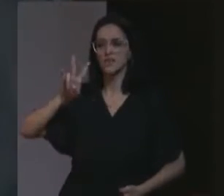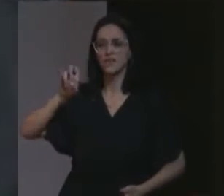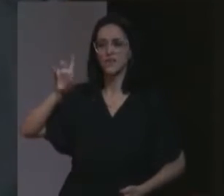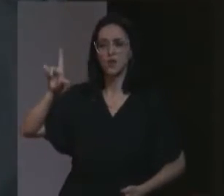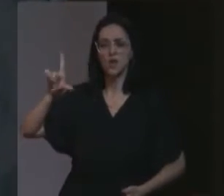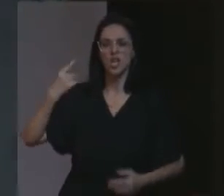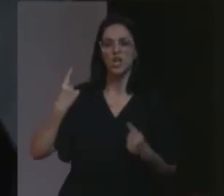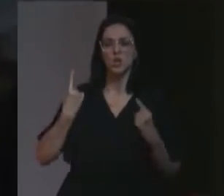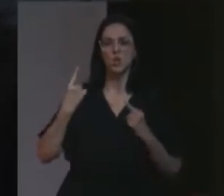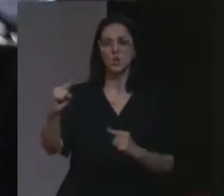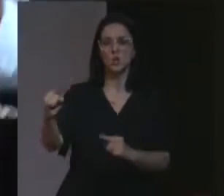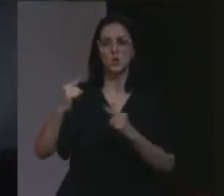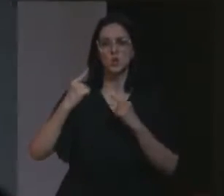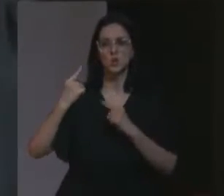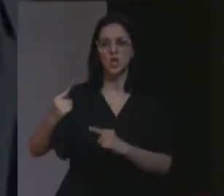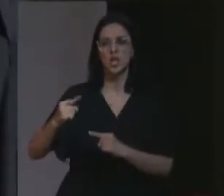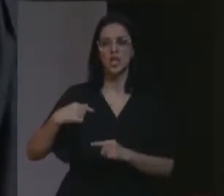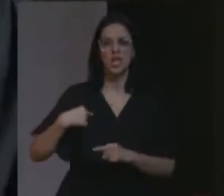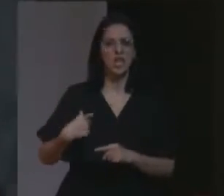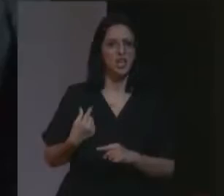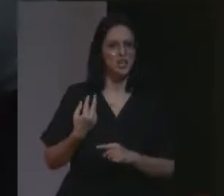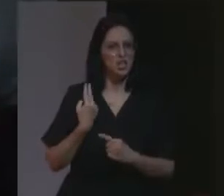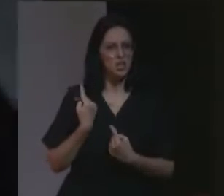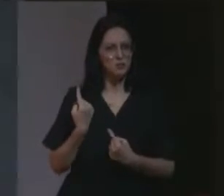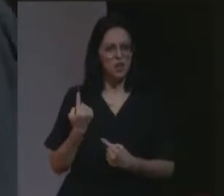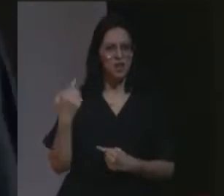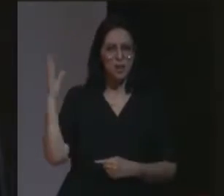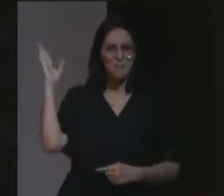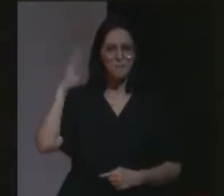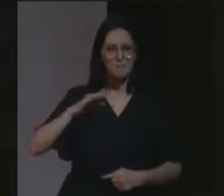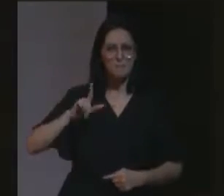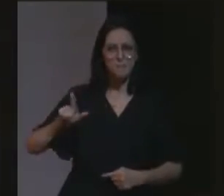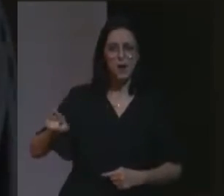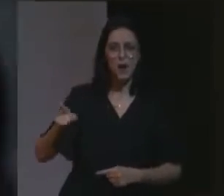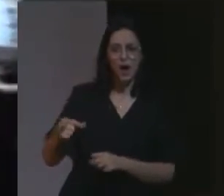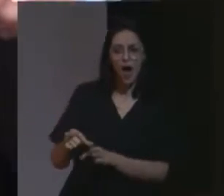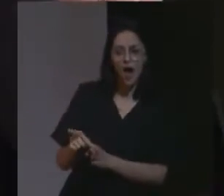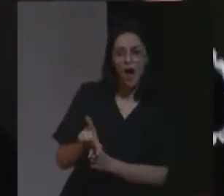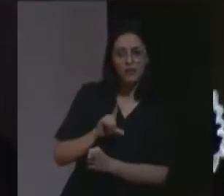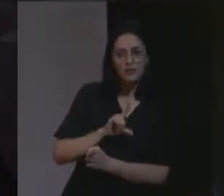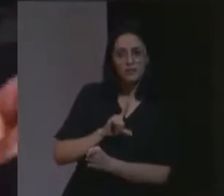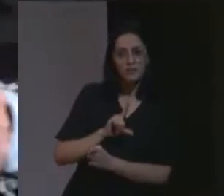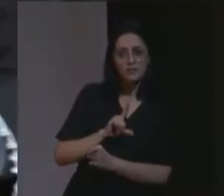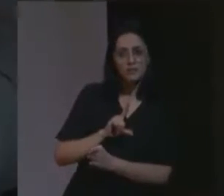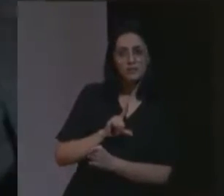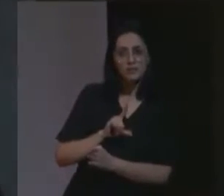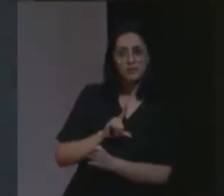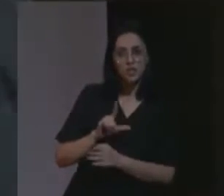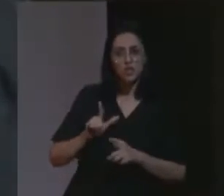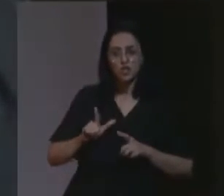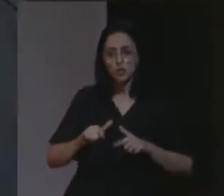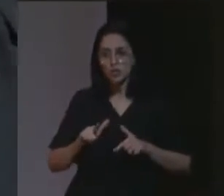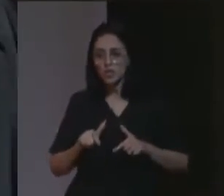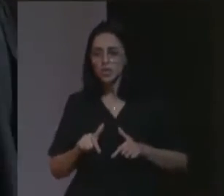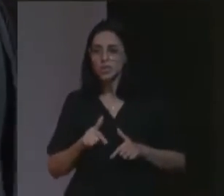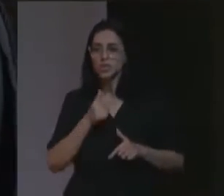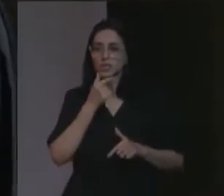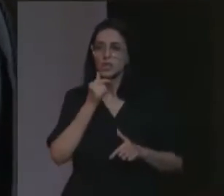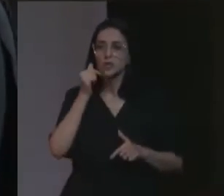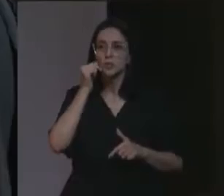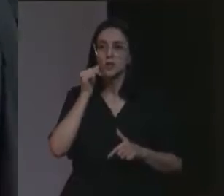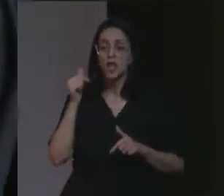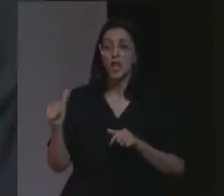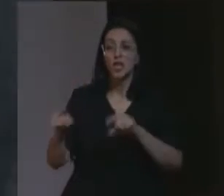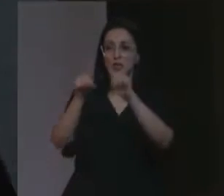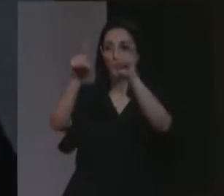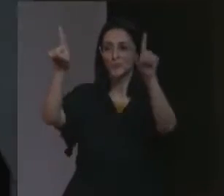sádico, que praticava, as maiores atrocidades, antes, de que, judeus, e judias, entrassem,